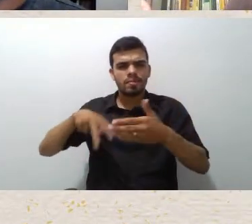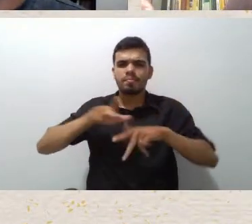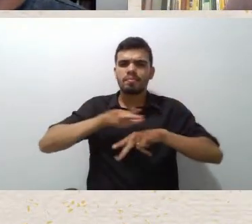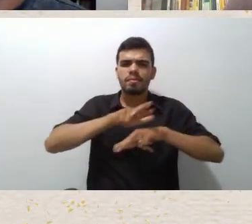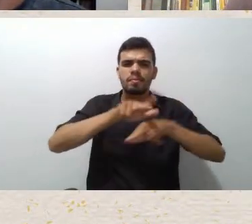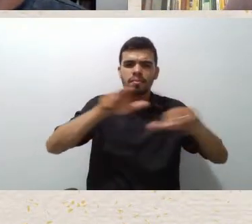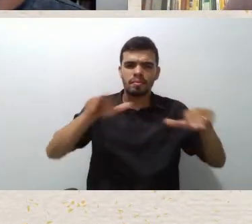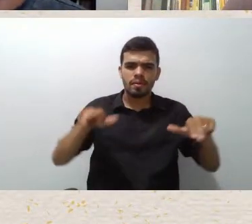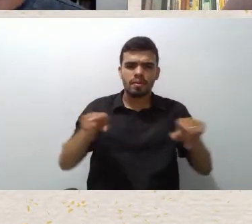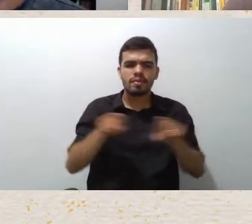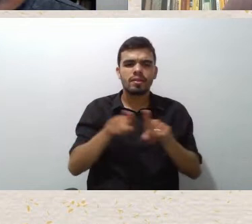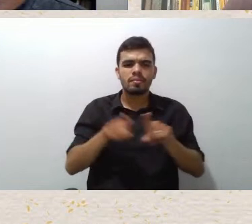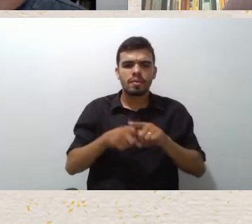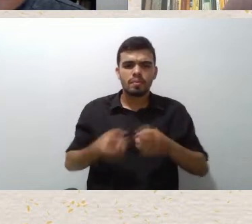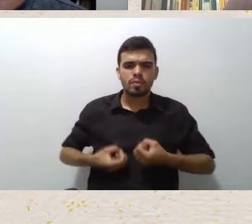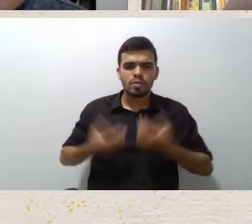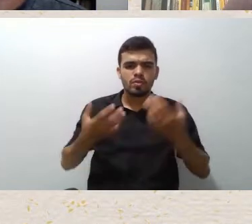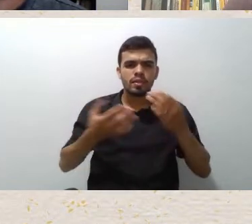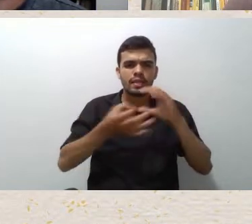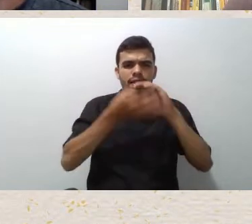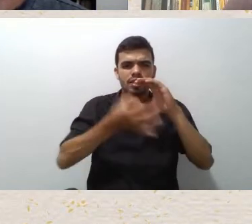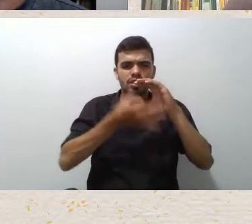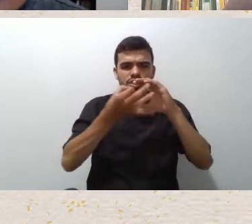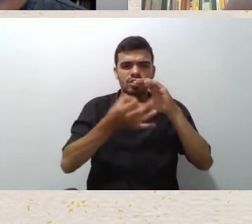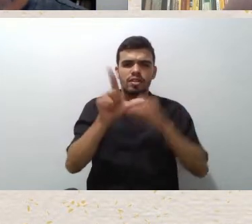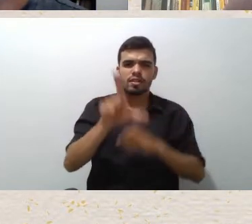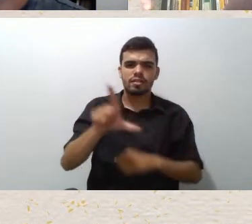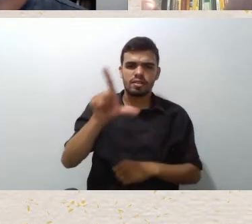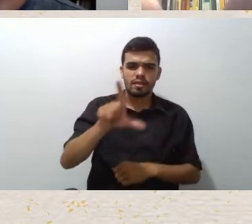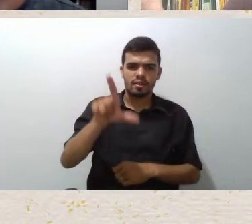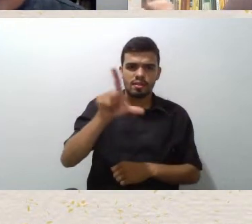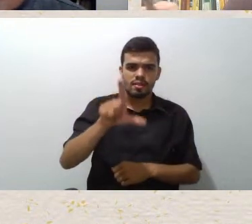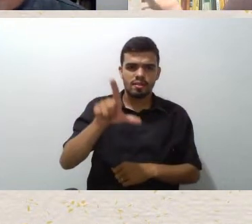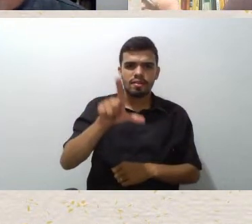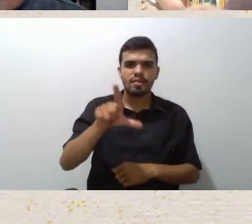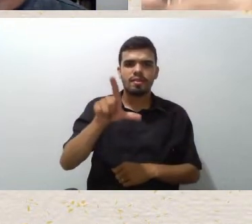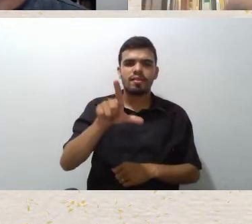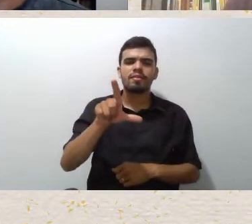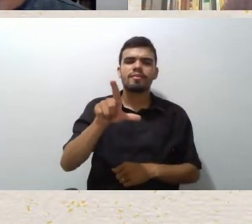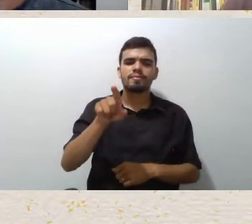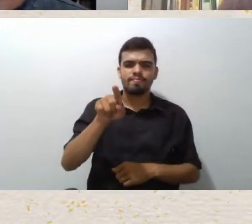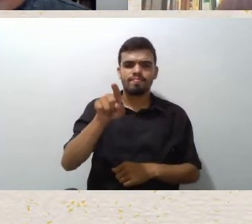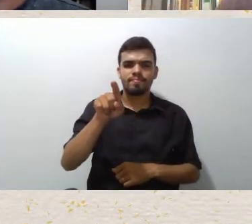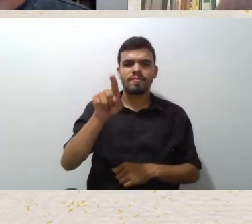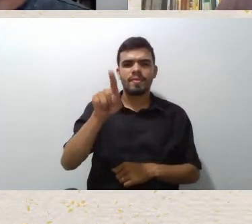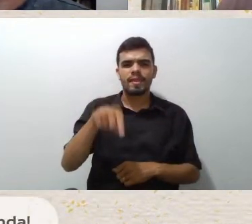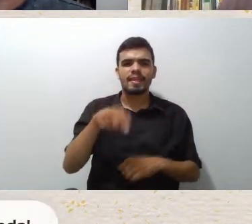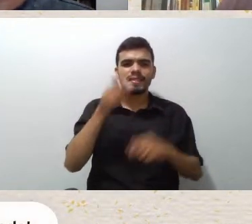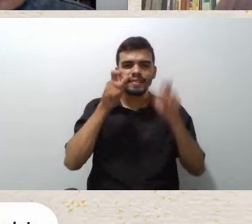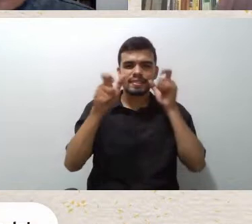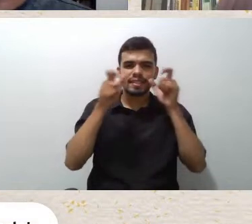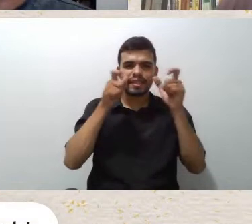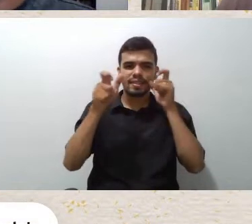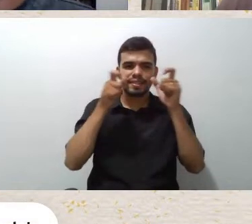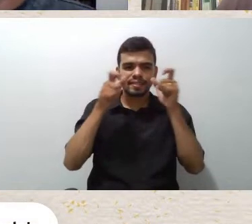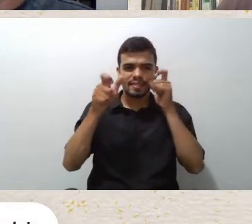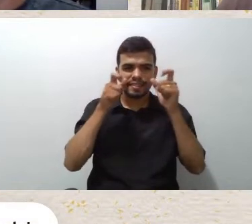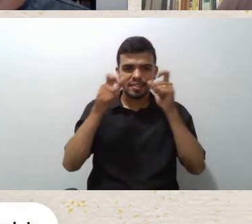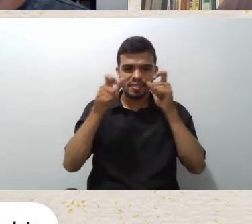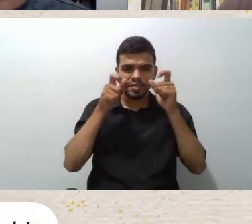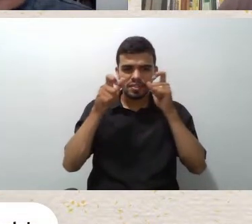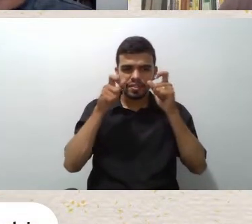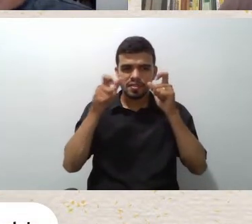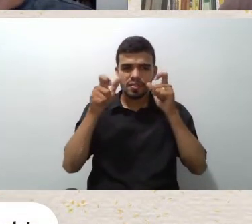literária Diferente Do que se faz Ou Incorporar-se Nesse Nesse conjunto De análise